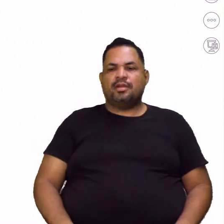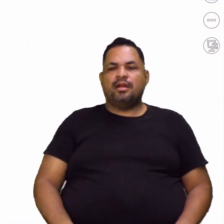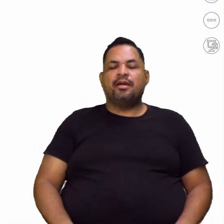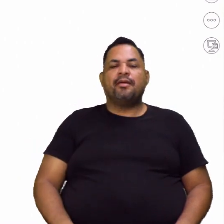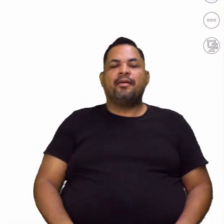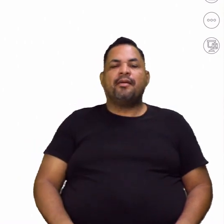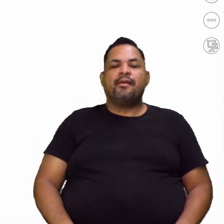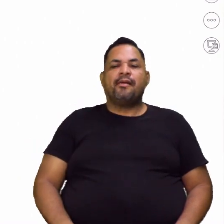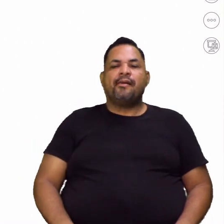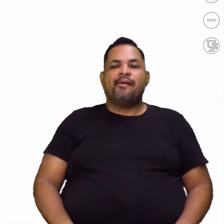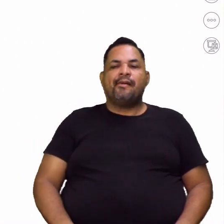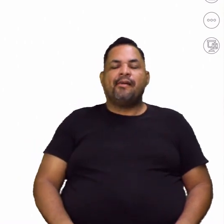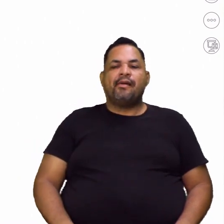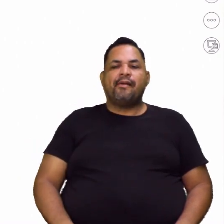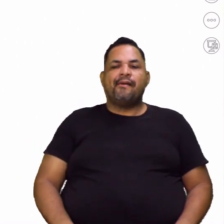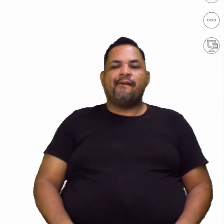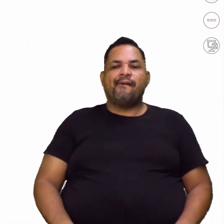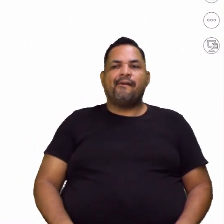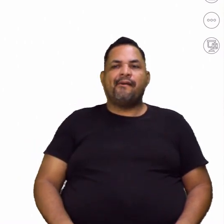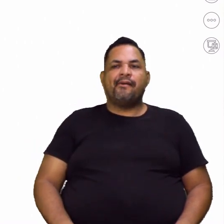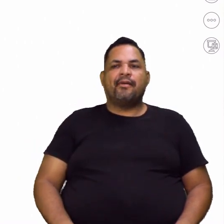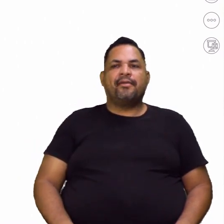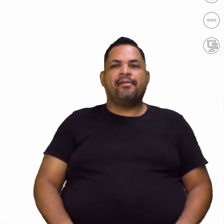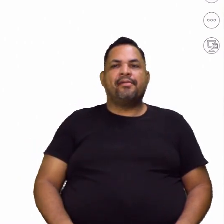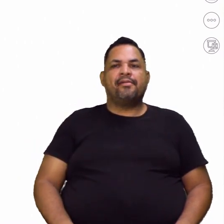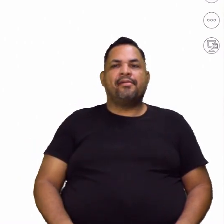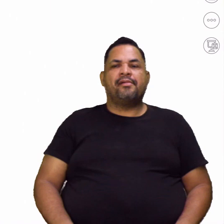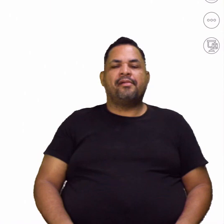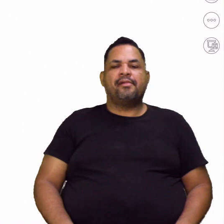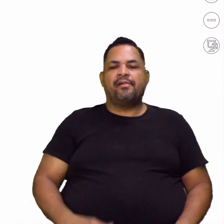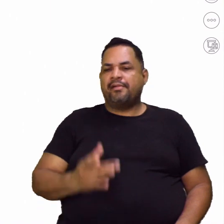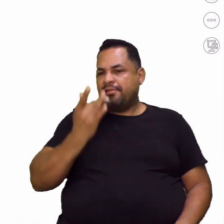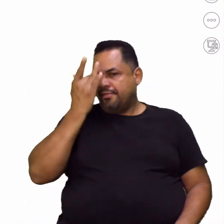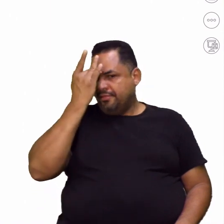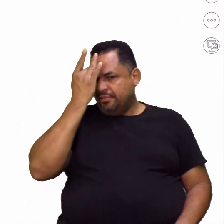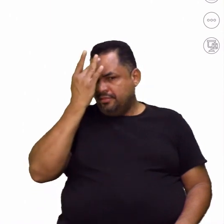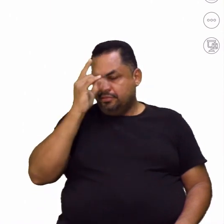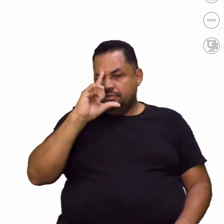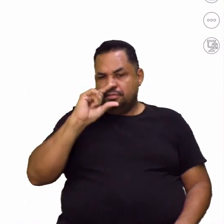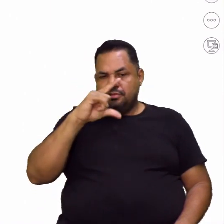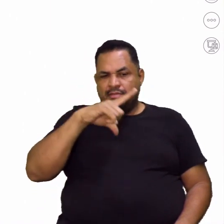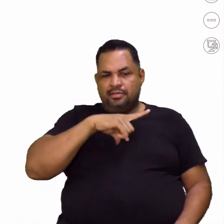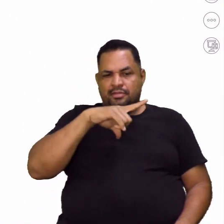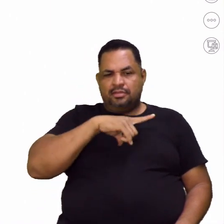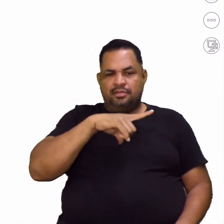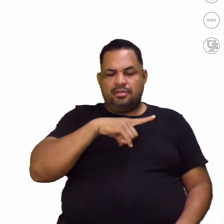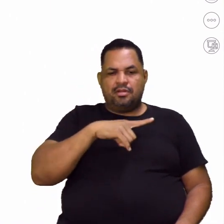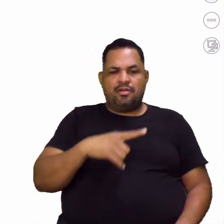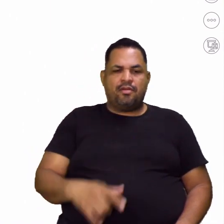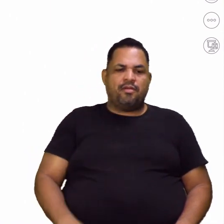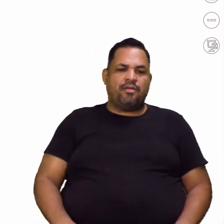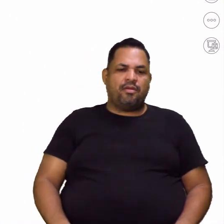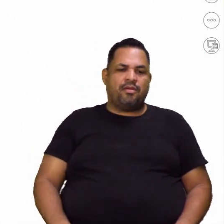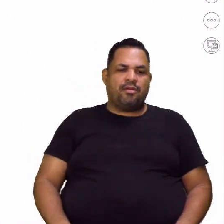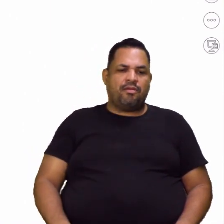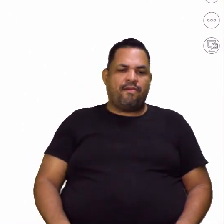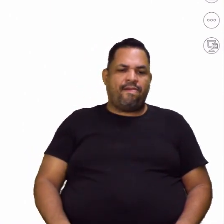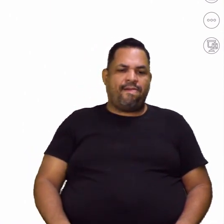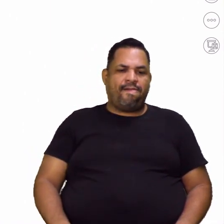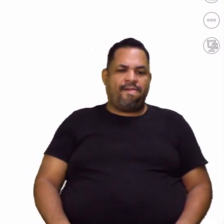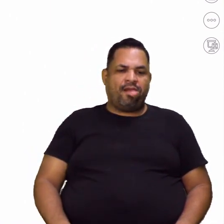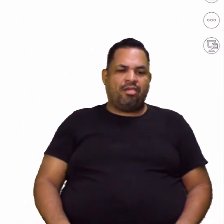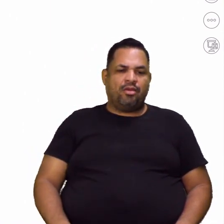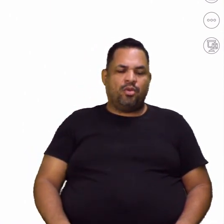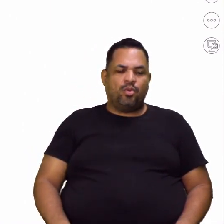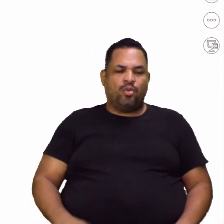Vamos ver outra aqui pra facilitar mais um pouquinho. Eu tenho aqui, ó, comprei